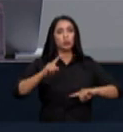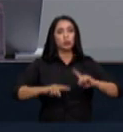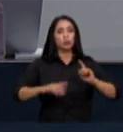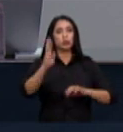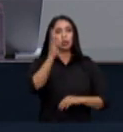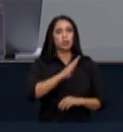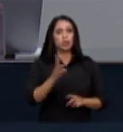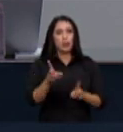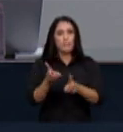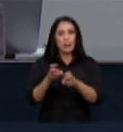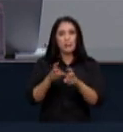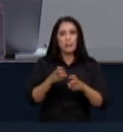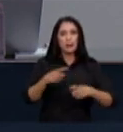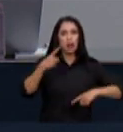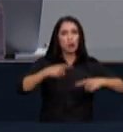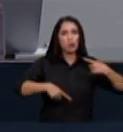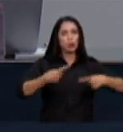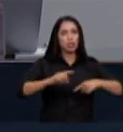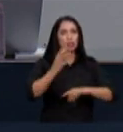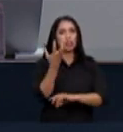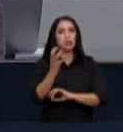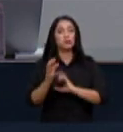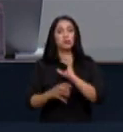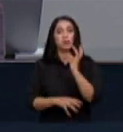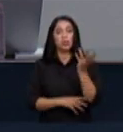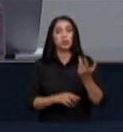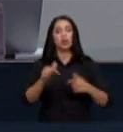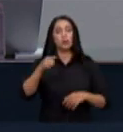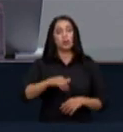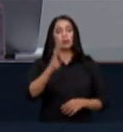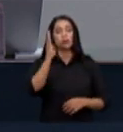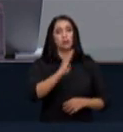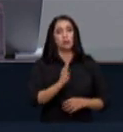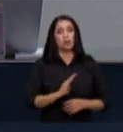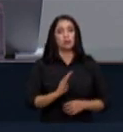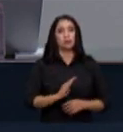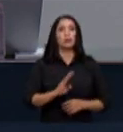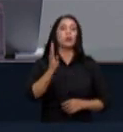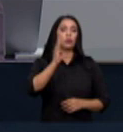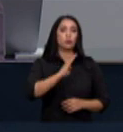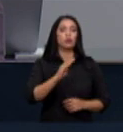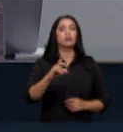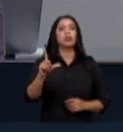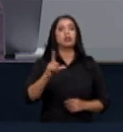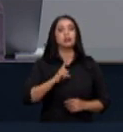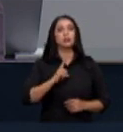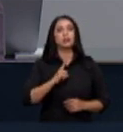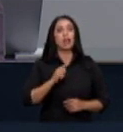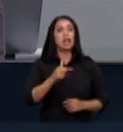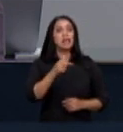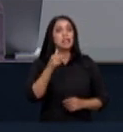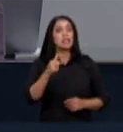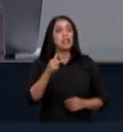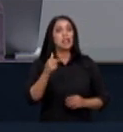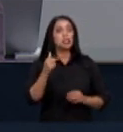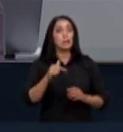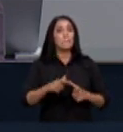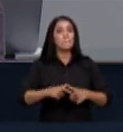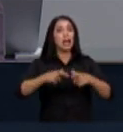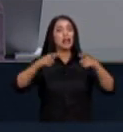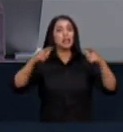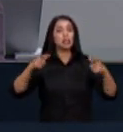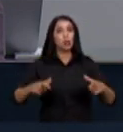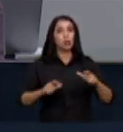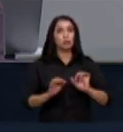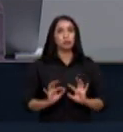da percepção crítica da política ambiental brasileira o Brasil está entre os sete maiores emissores